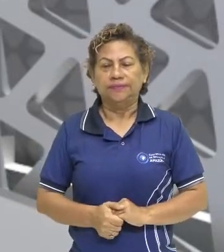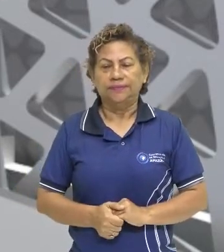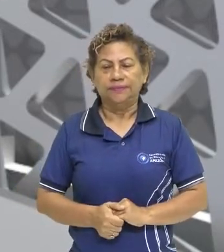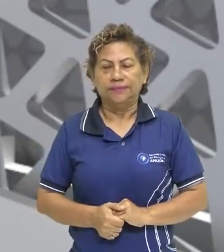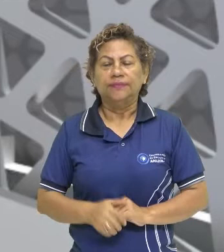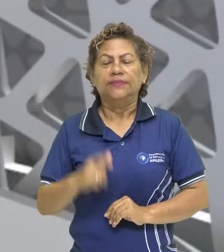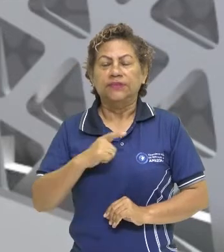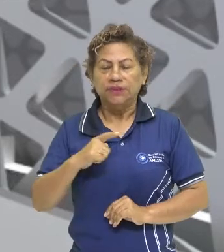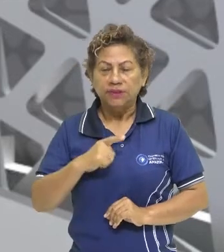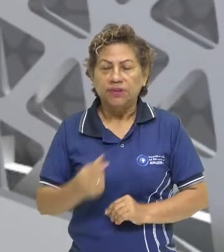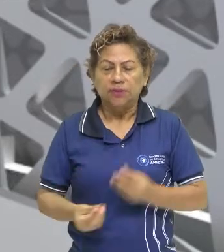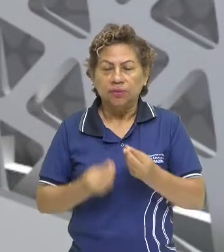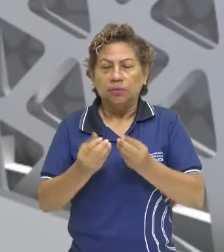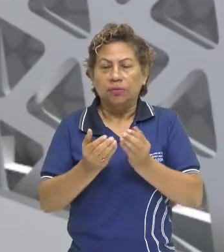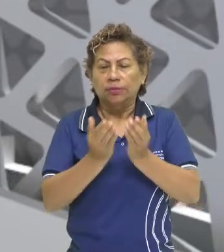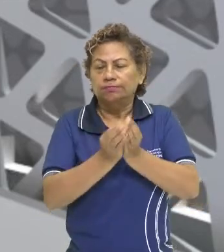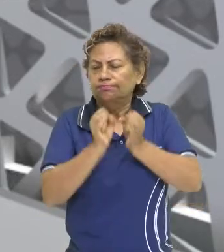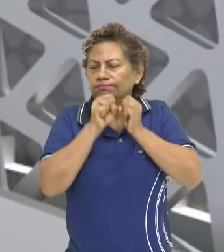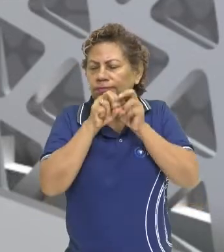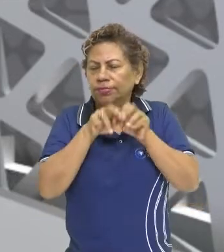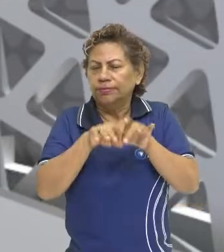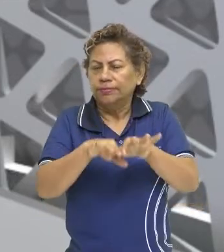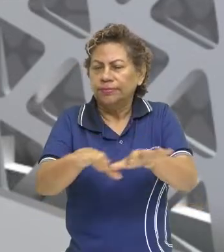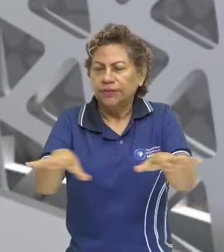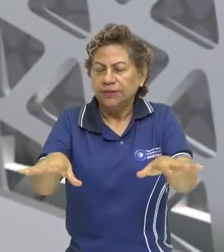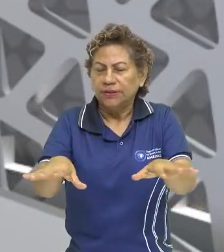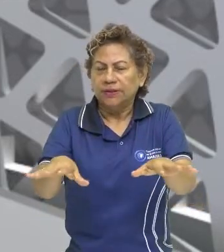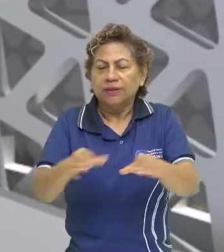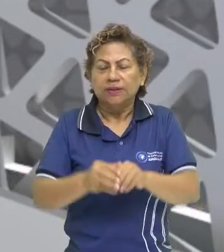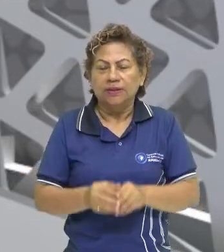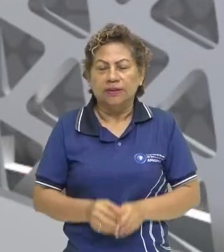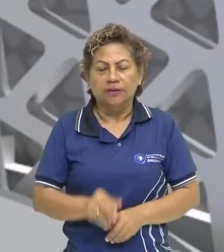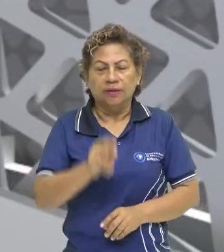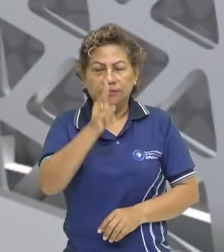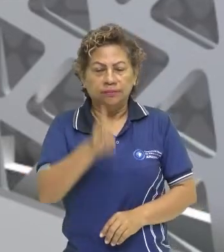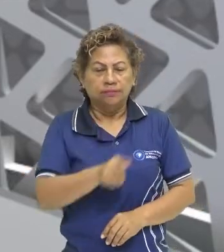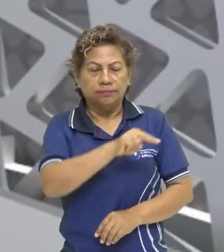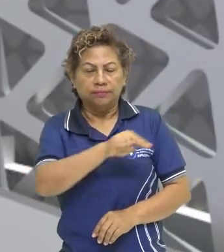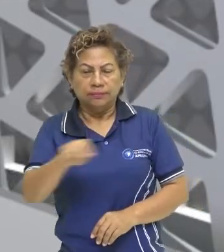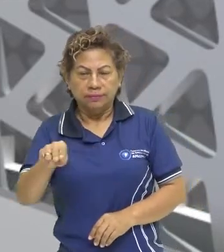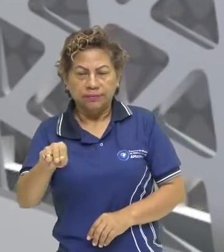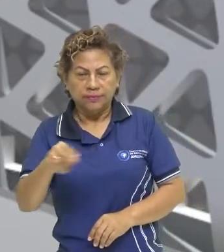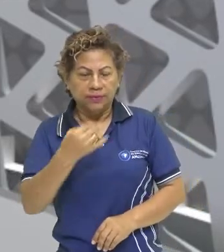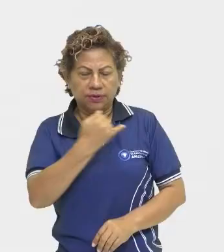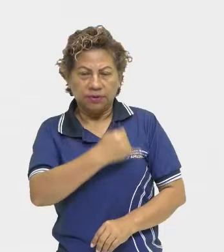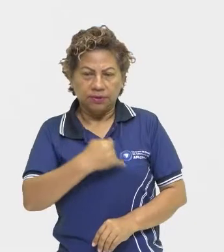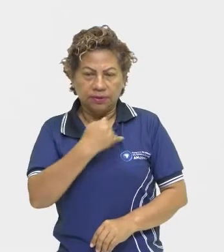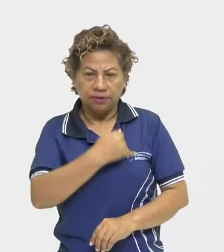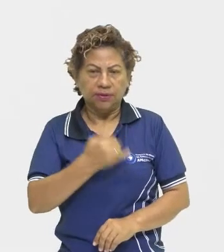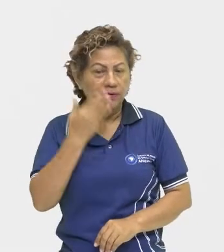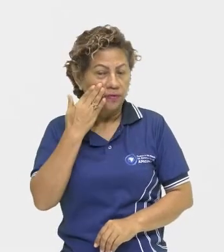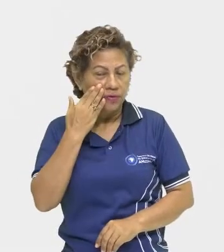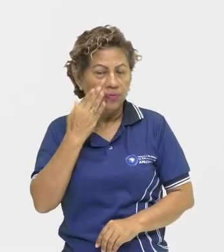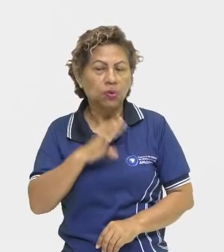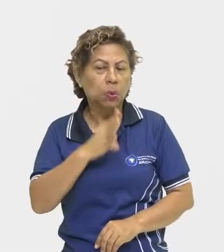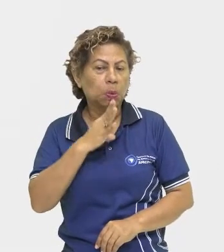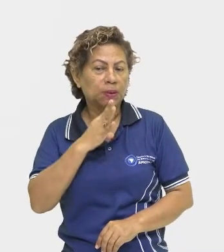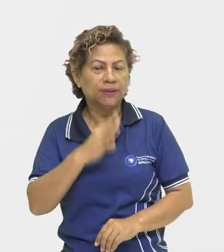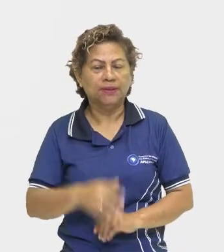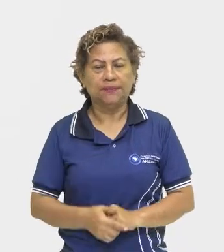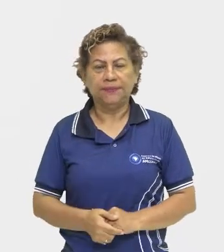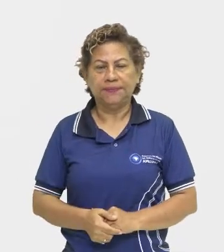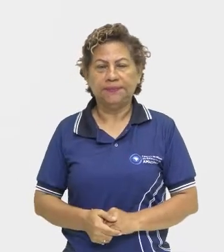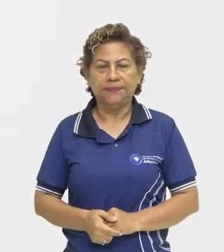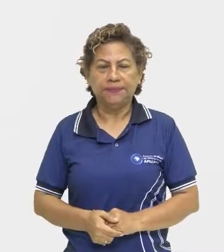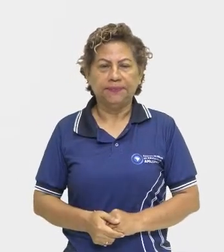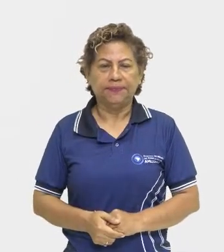evangelização, a literatura de catequese, a literatura jesuítica. Vamos conhecer um pouquinho dela? Olha